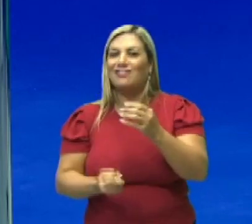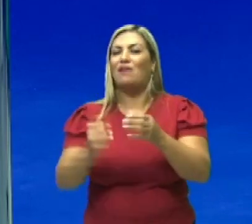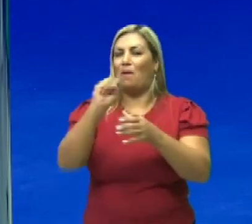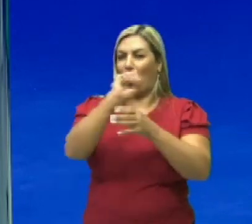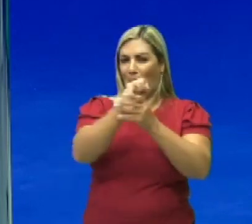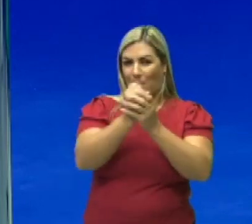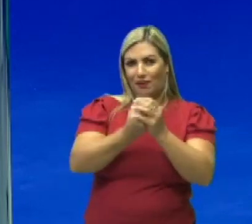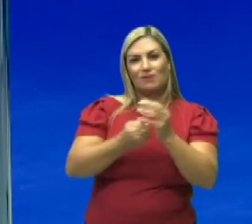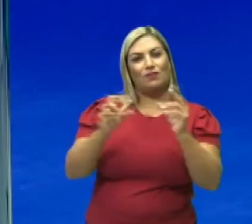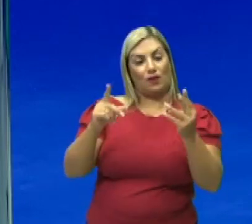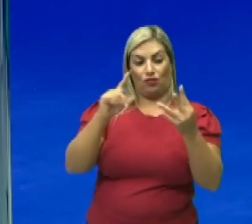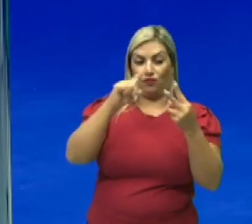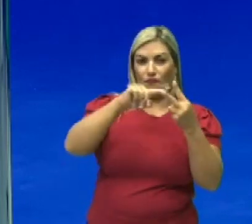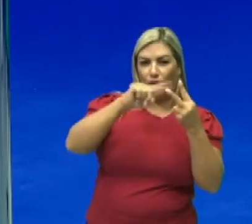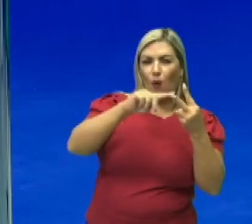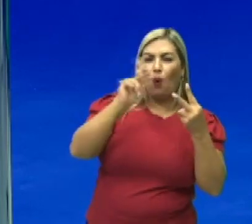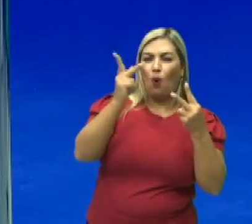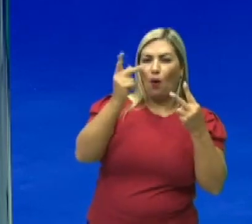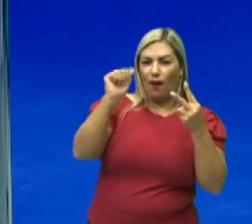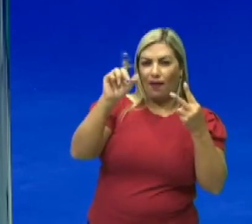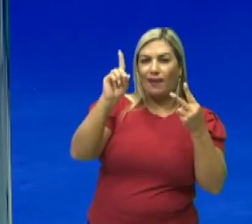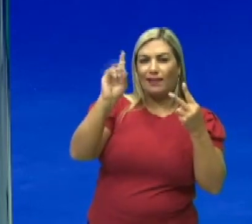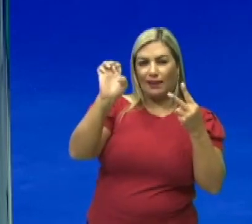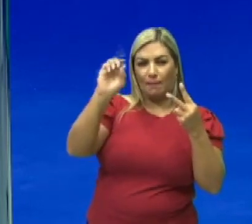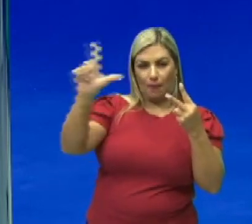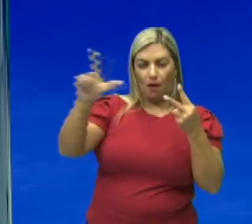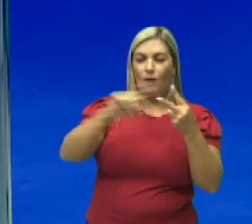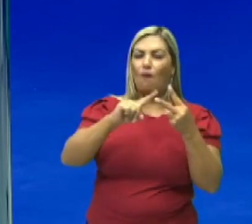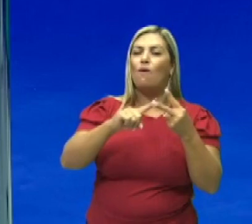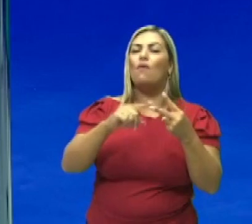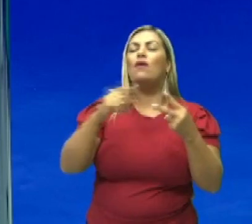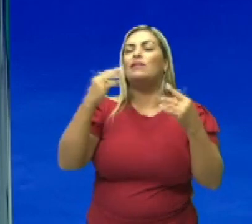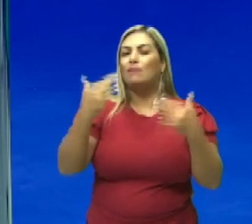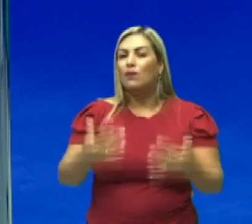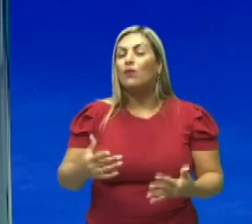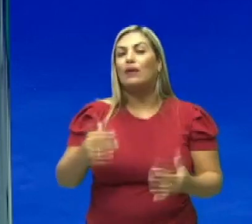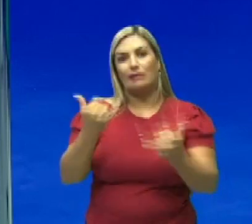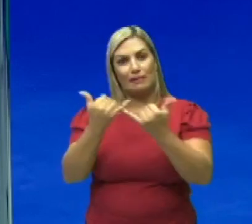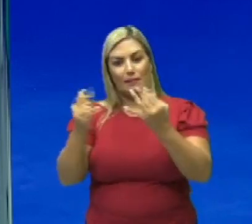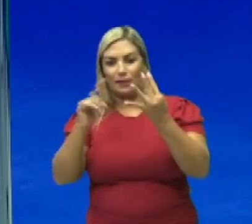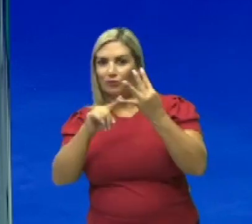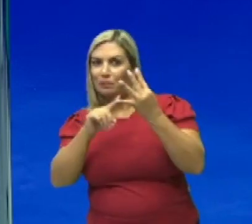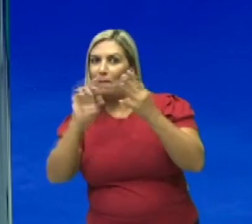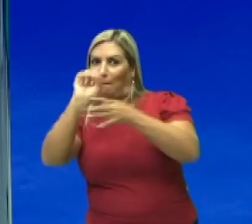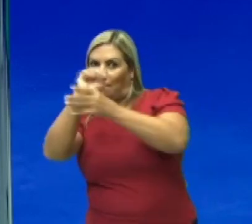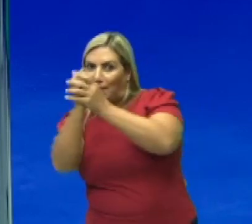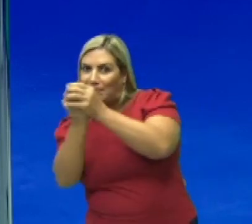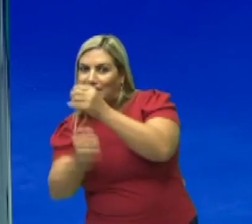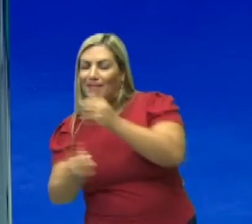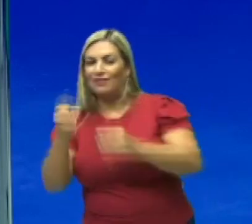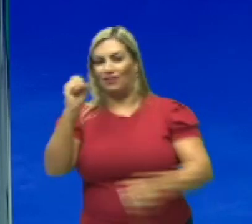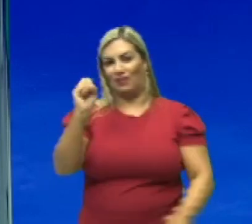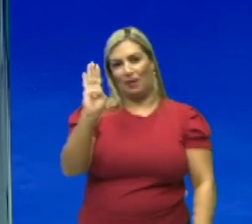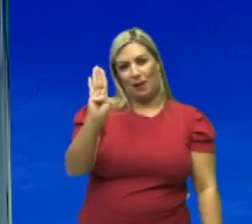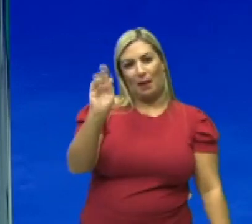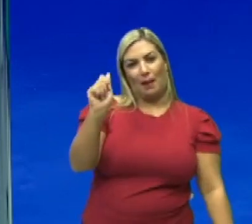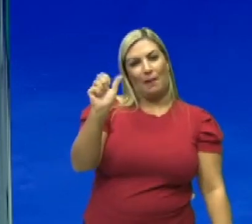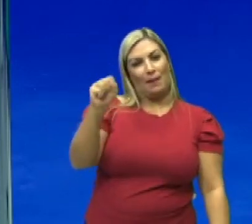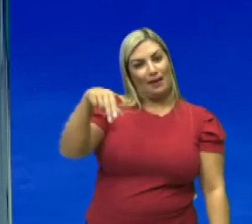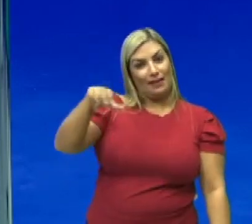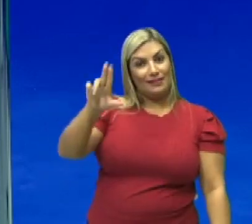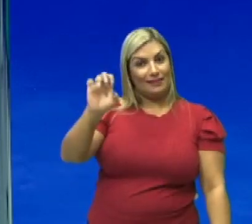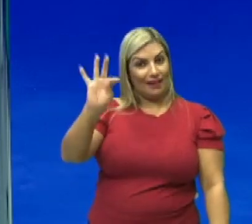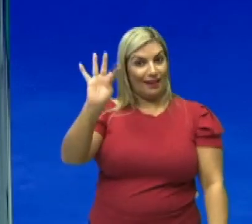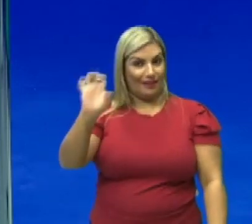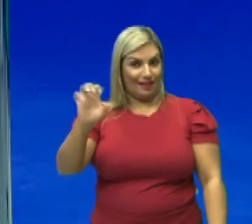também tem uma característica que é semelhante ao basquete, que é a questão do que cara a bola. Então, tem gente também